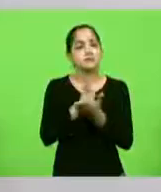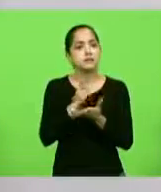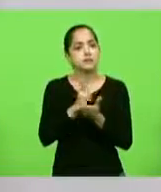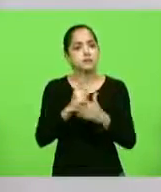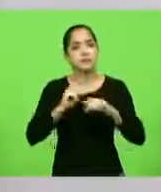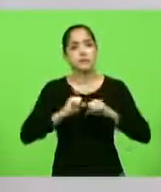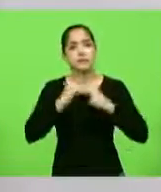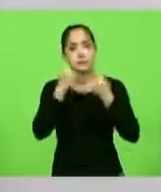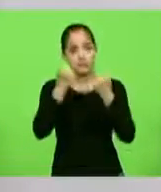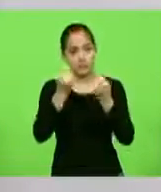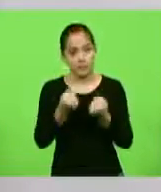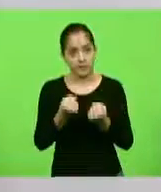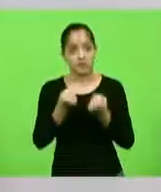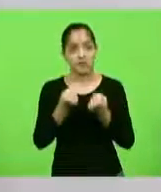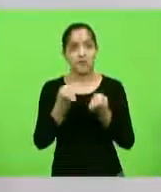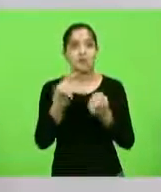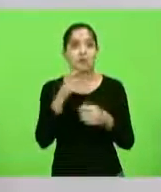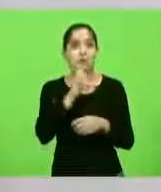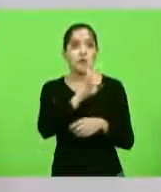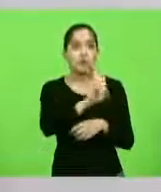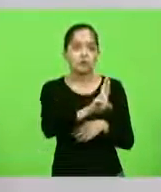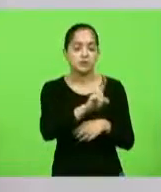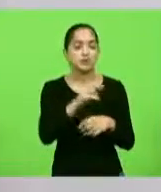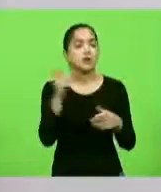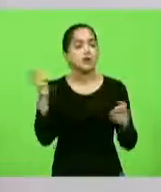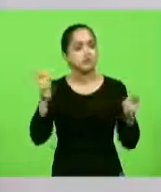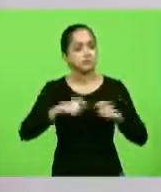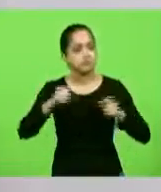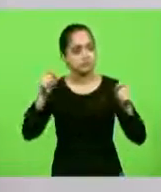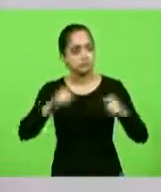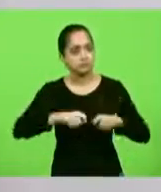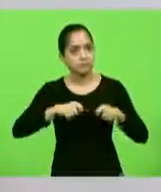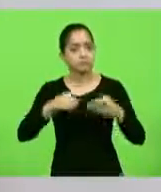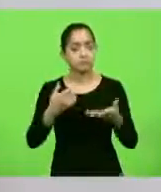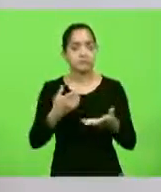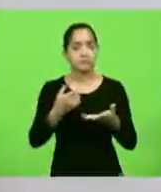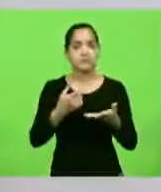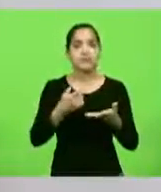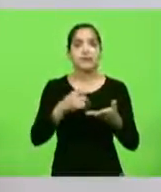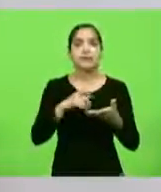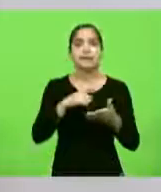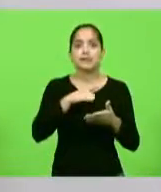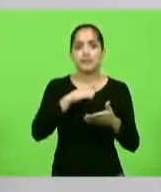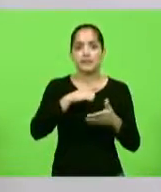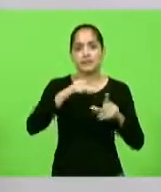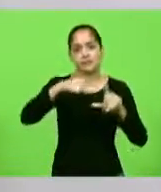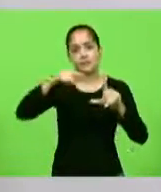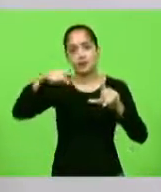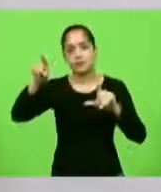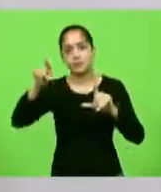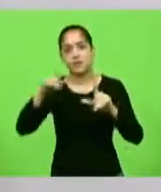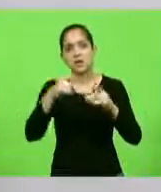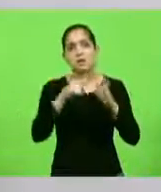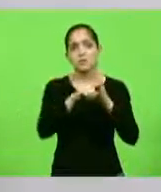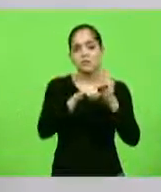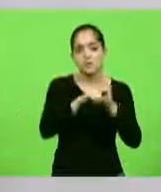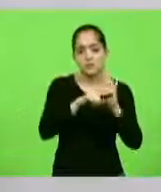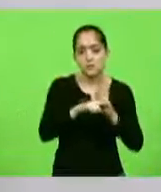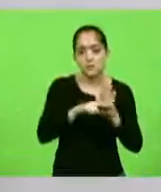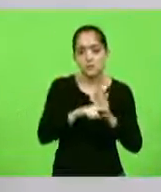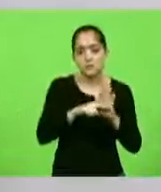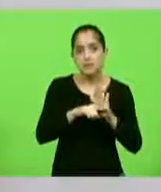tecla porque o resultado a gente consegue sim mensurar. Existem vários dados aí, vários estudos